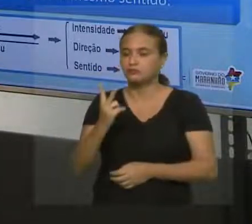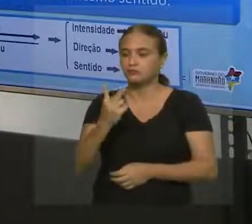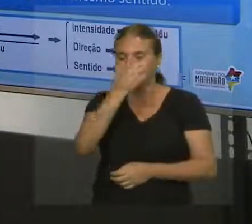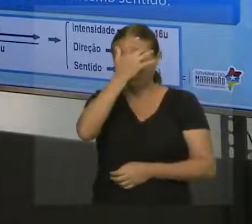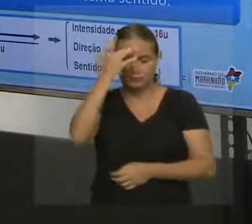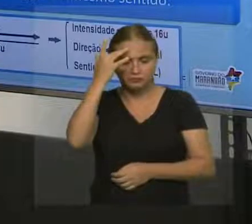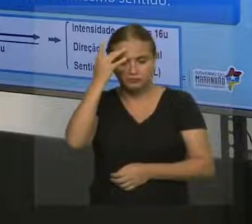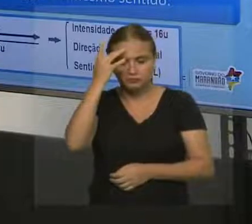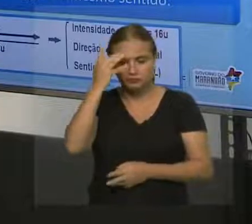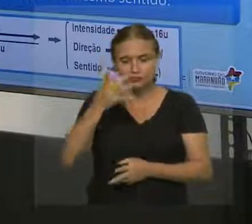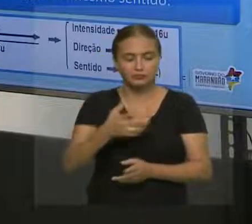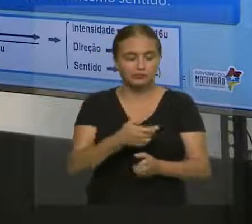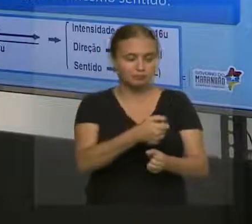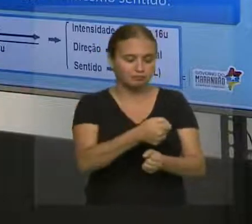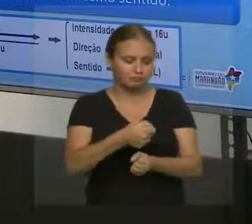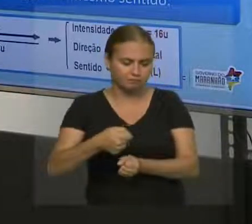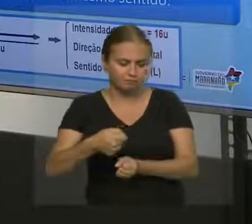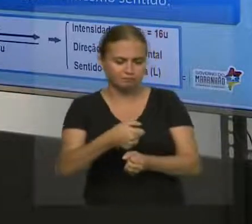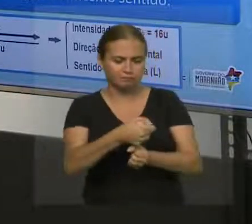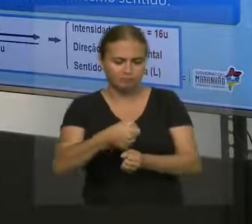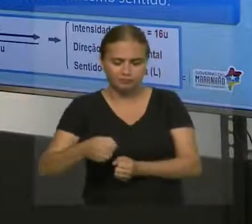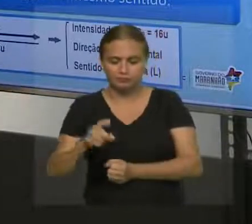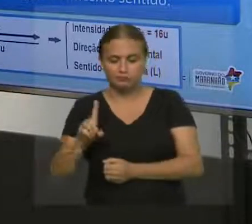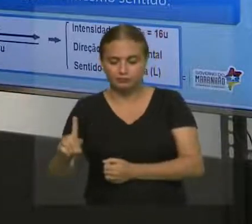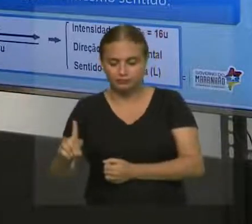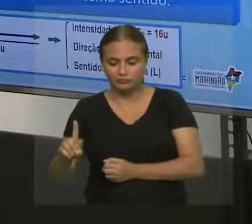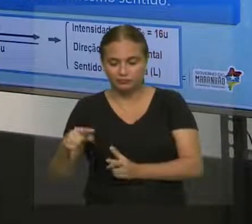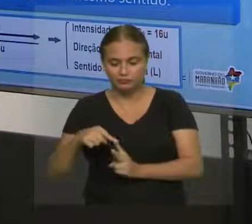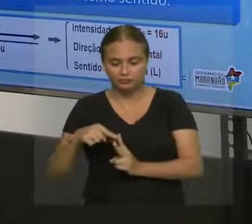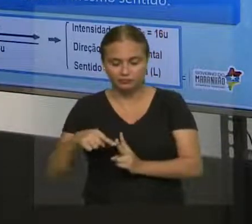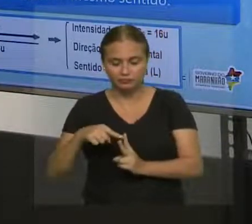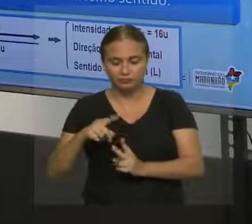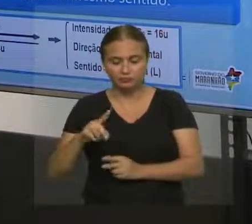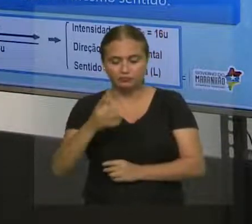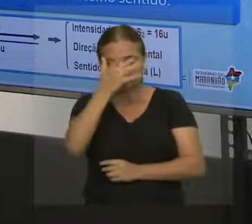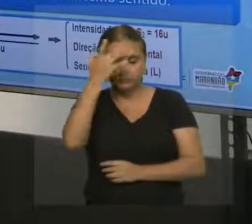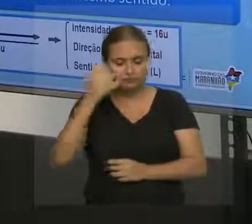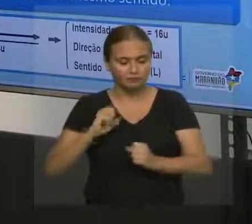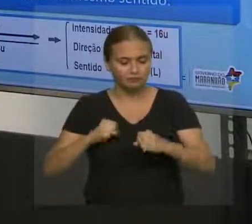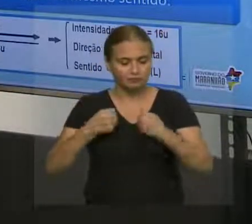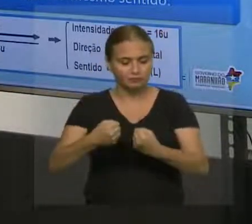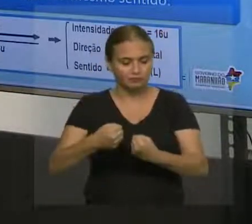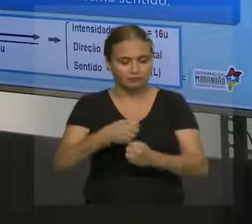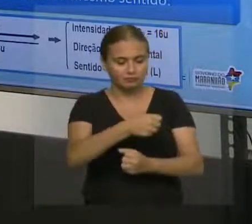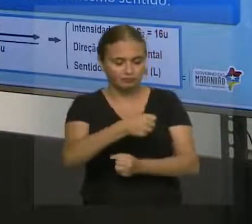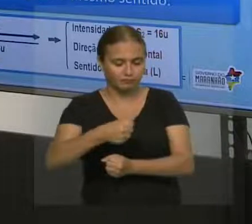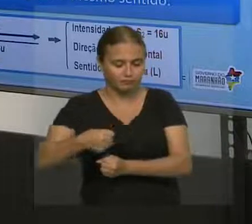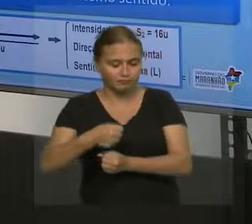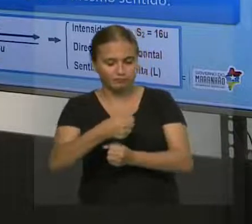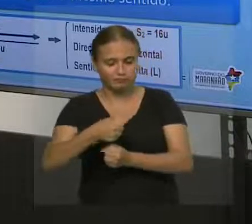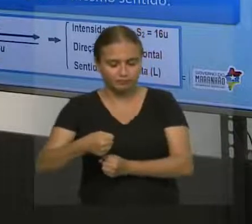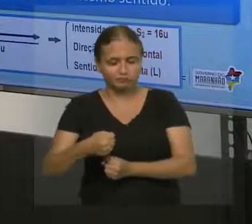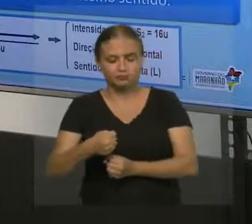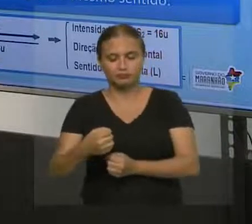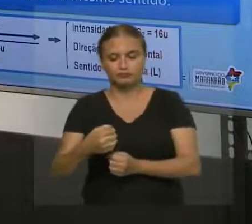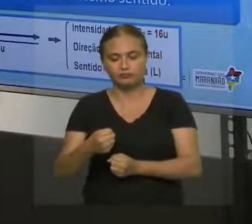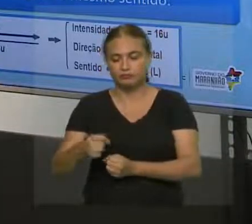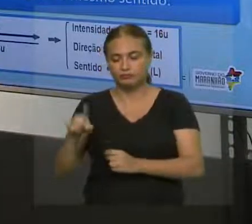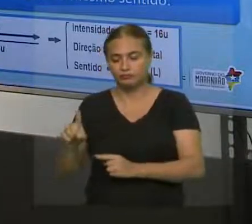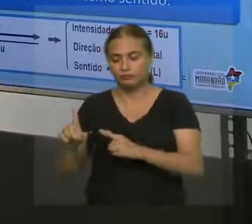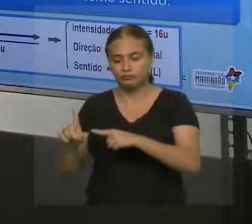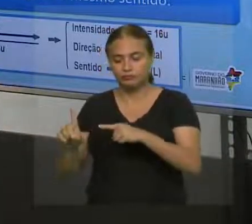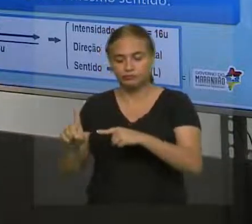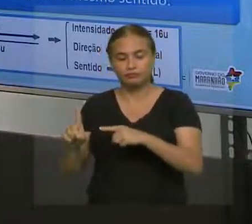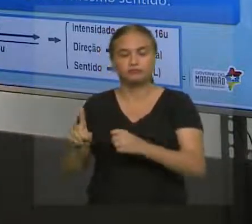para o mesmo lado. Uma está ajudando a outra, não? Então, o que a gente faz? A apenas soma as forças. Quem é resultante? É uma ajudando a outra, então uma está somando com a outra.